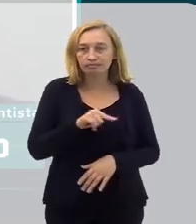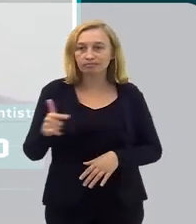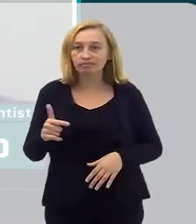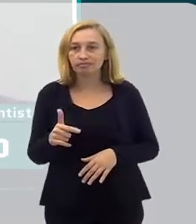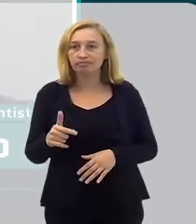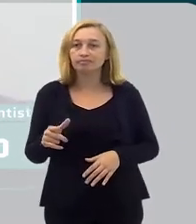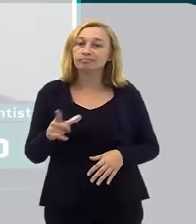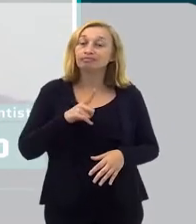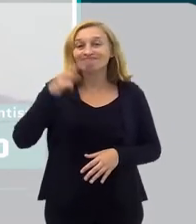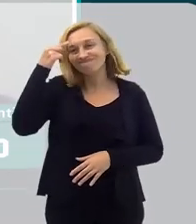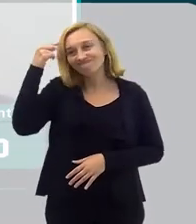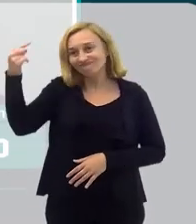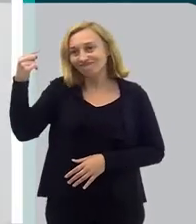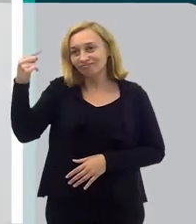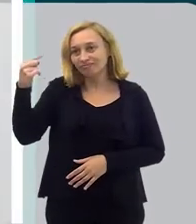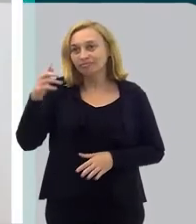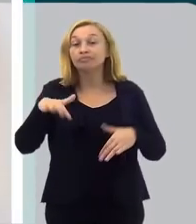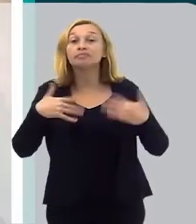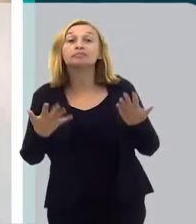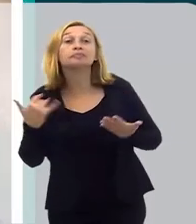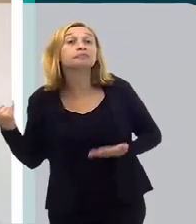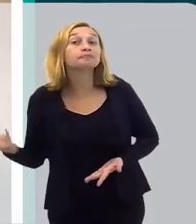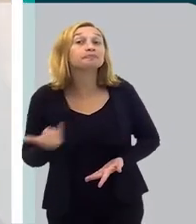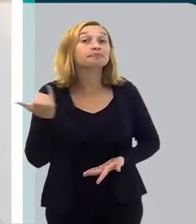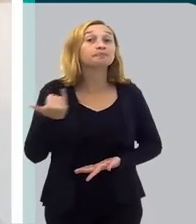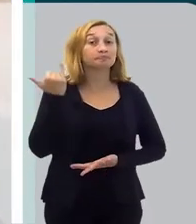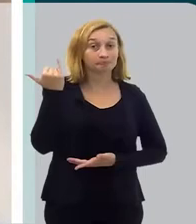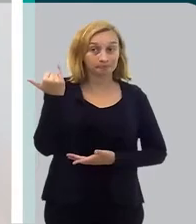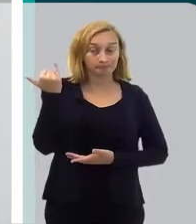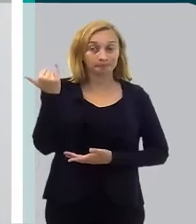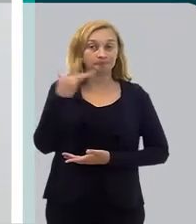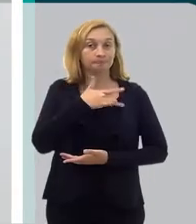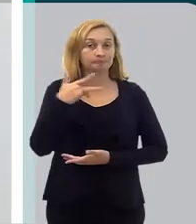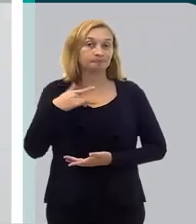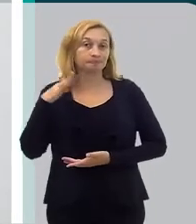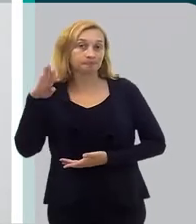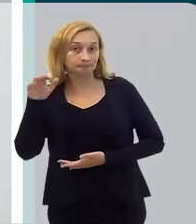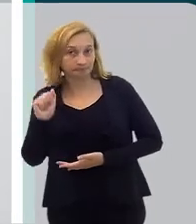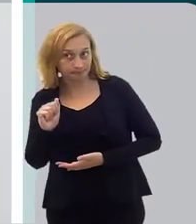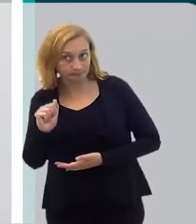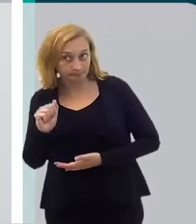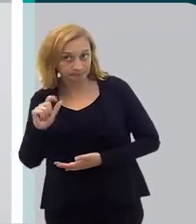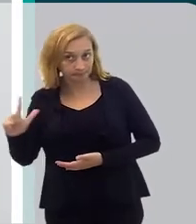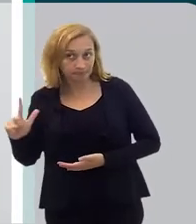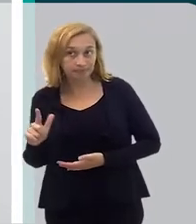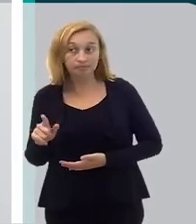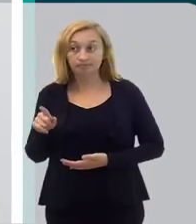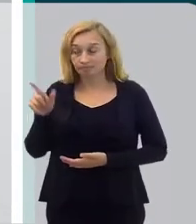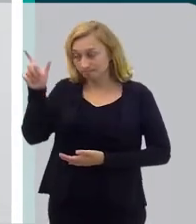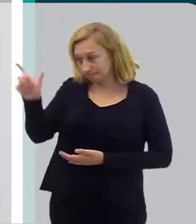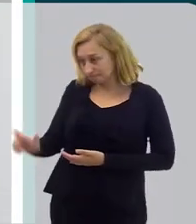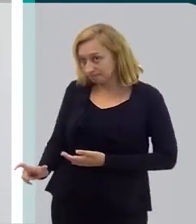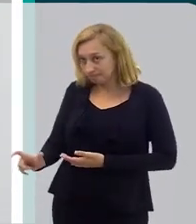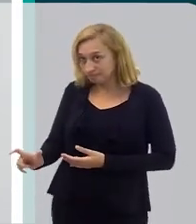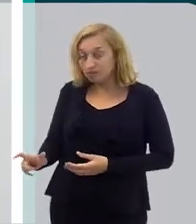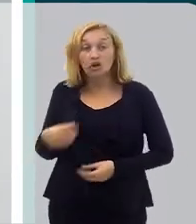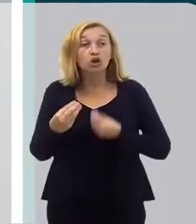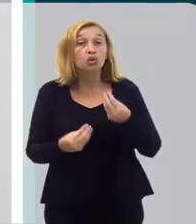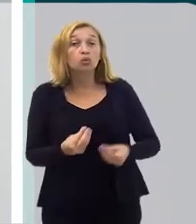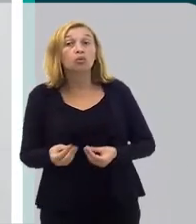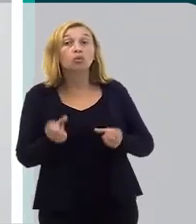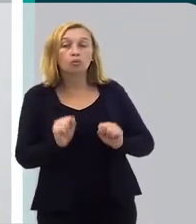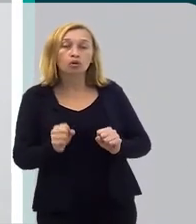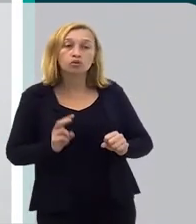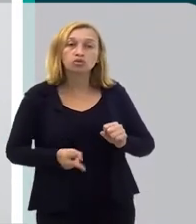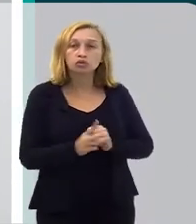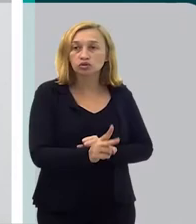muito também daquela ideia, né, de qual é a importância da saúde bucal para aquele indivíduo e como que ele